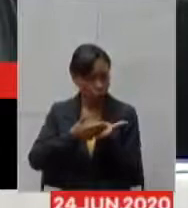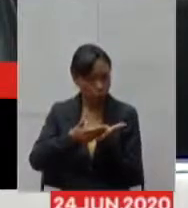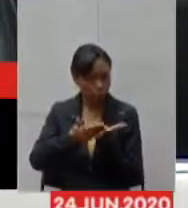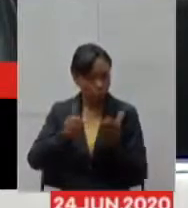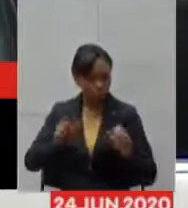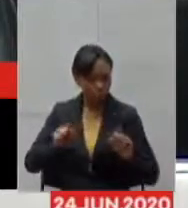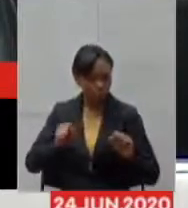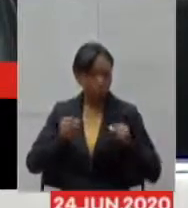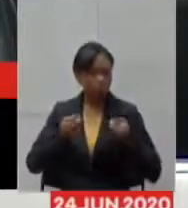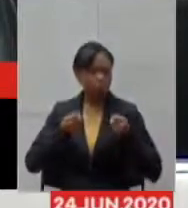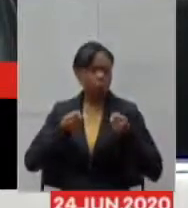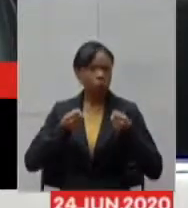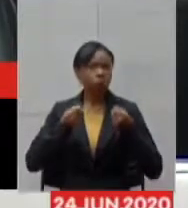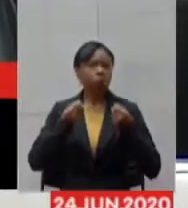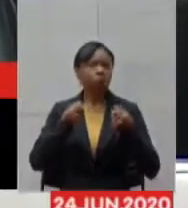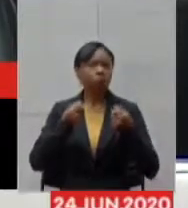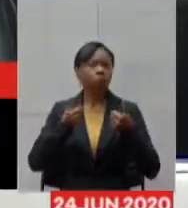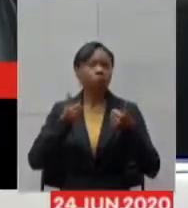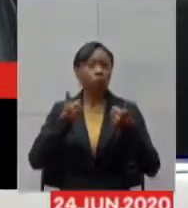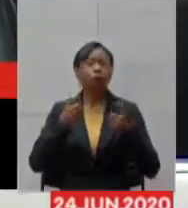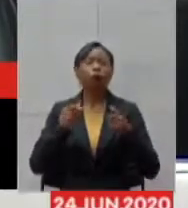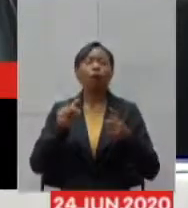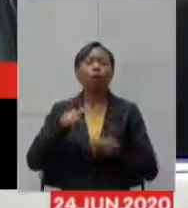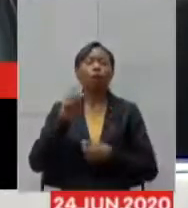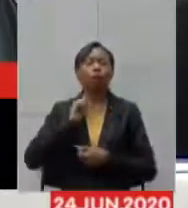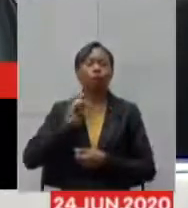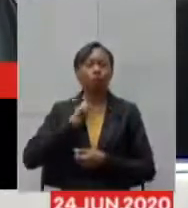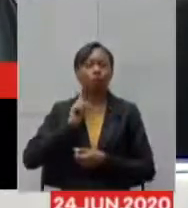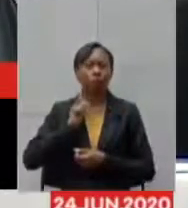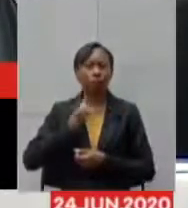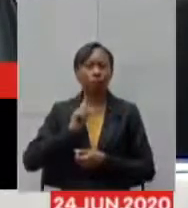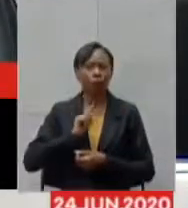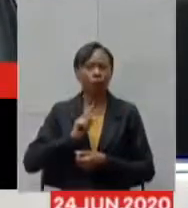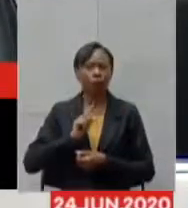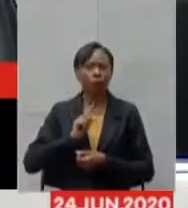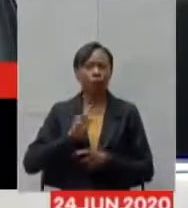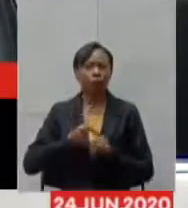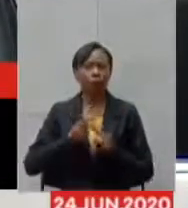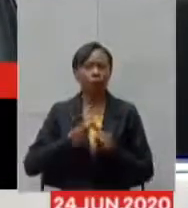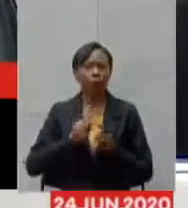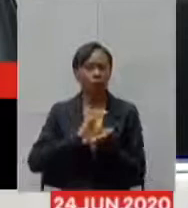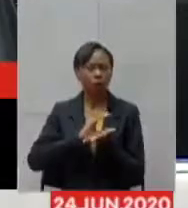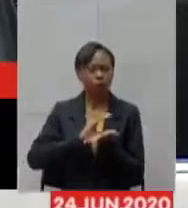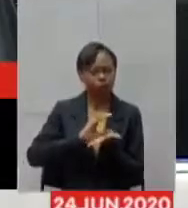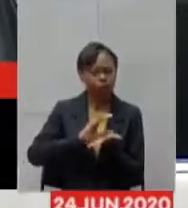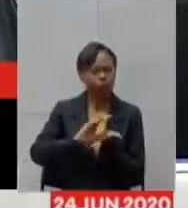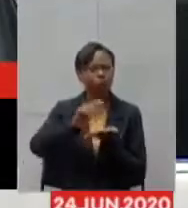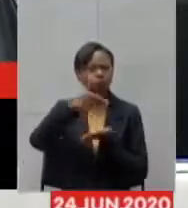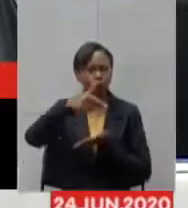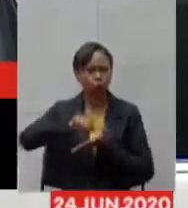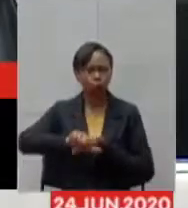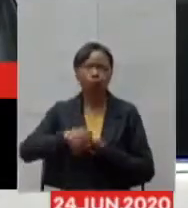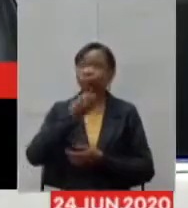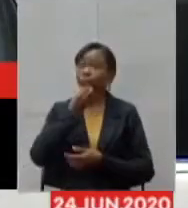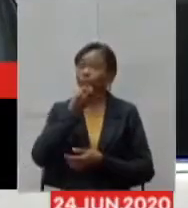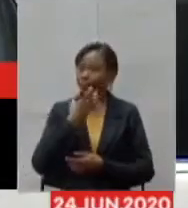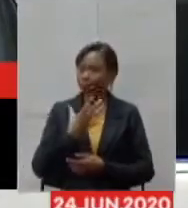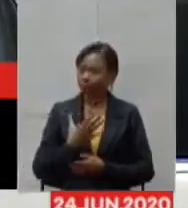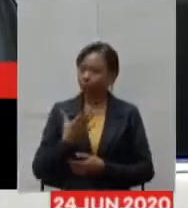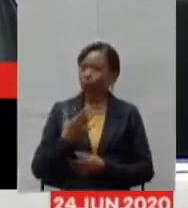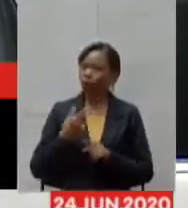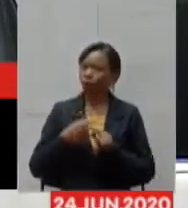Gente, quer notícia melhor do que esta? Falar com as indústrias voltando a crescer, voltando a investir, isso é muito bom, voltar a gerar emprego.